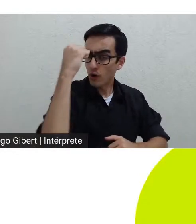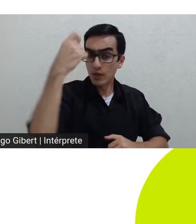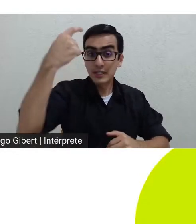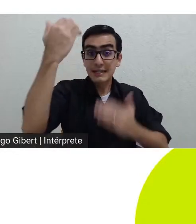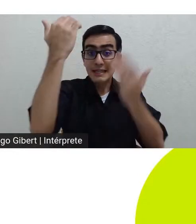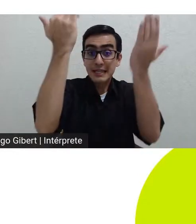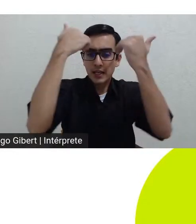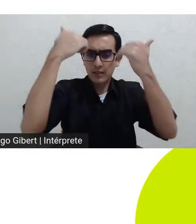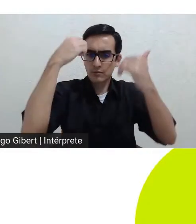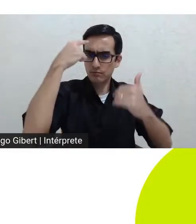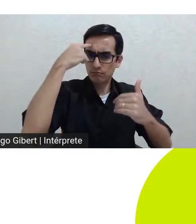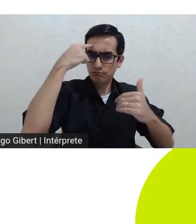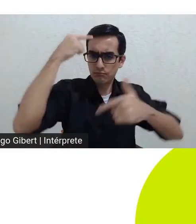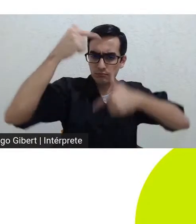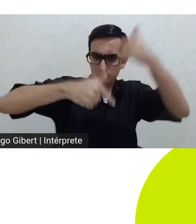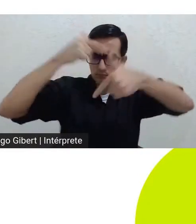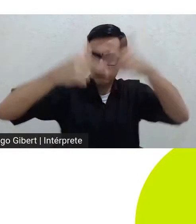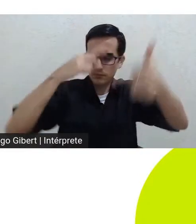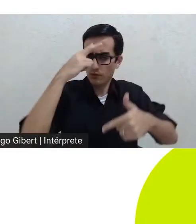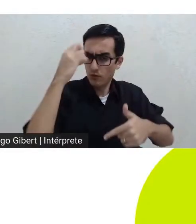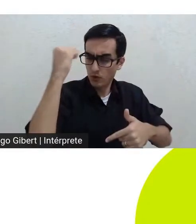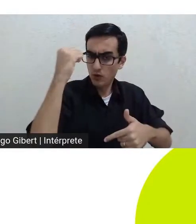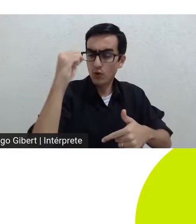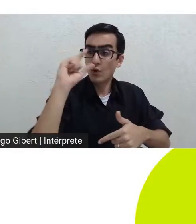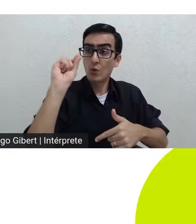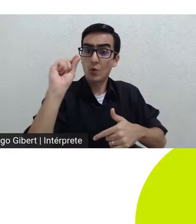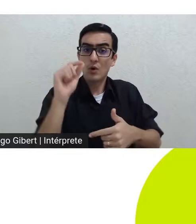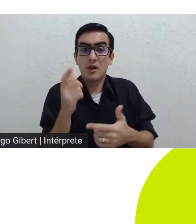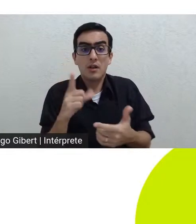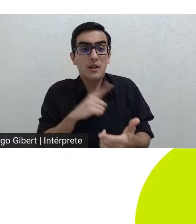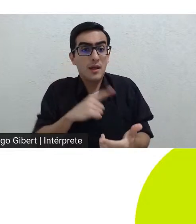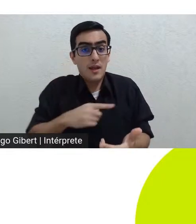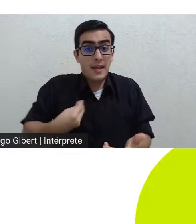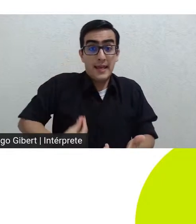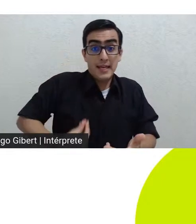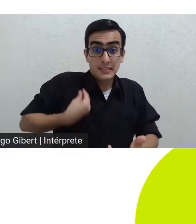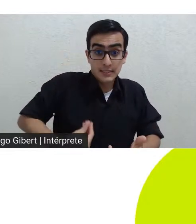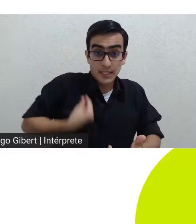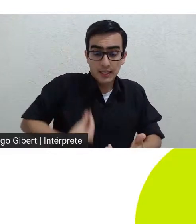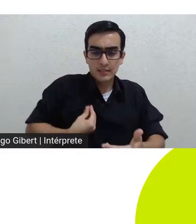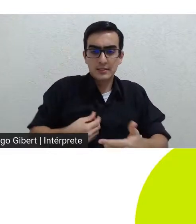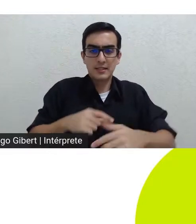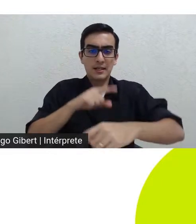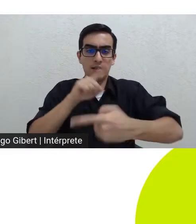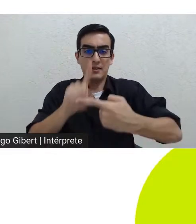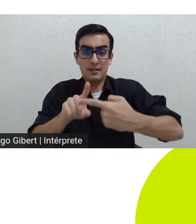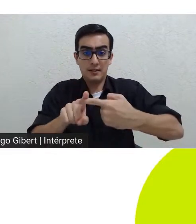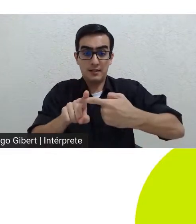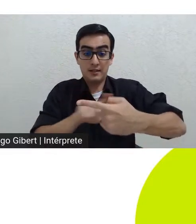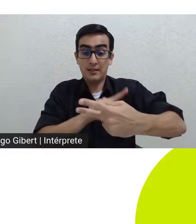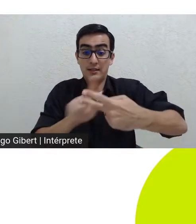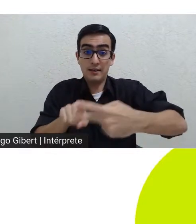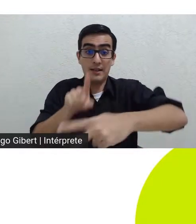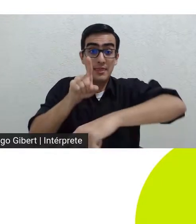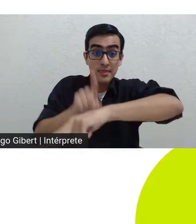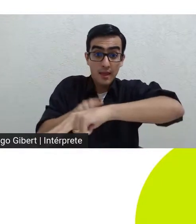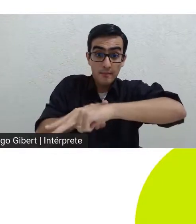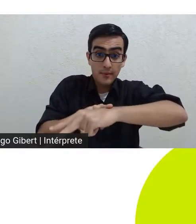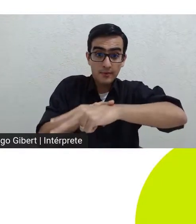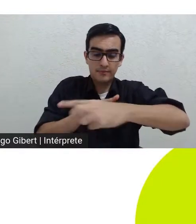destruição da existência do tempo e do espaço está assim